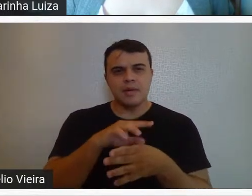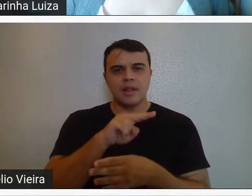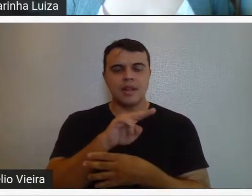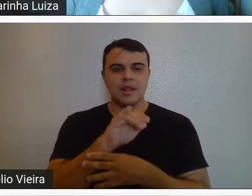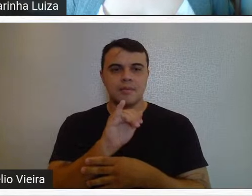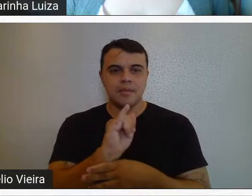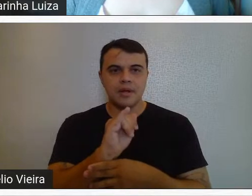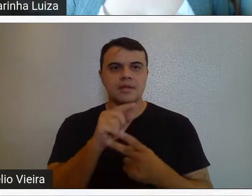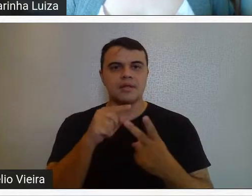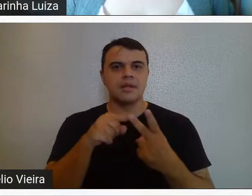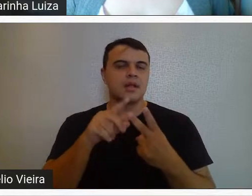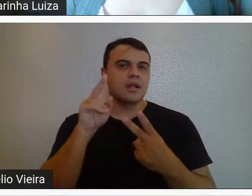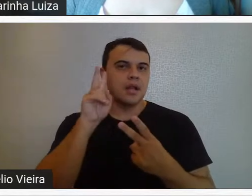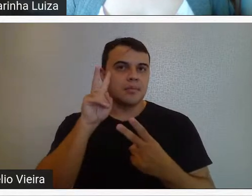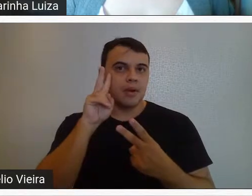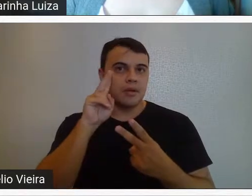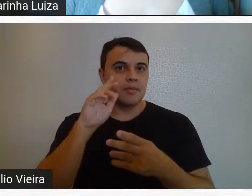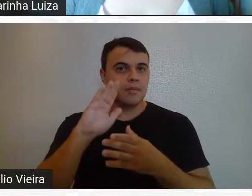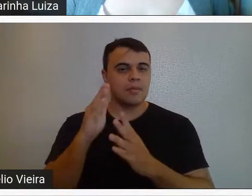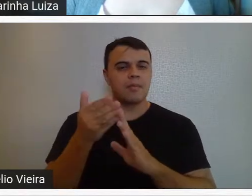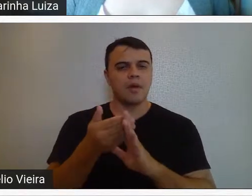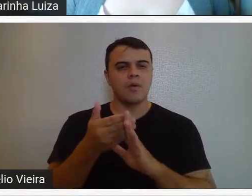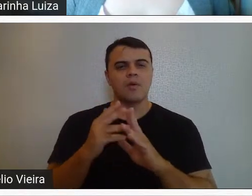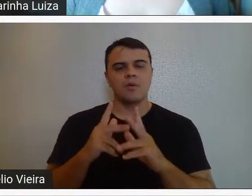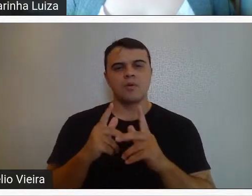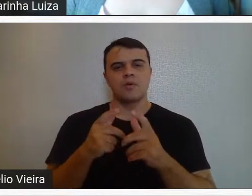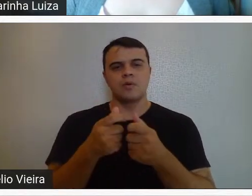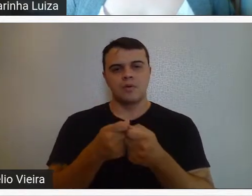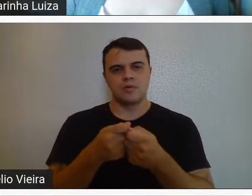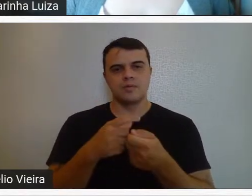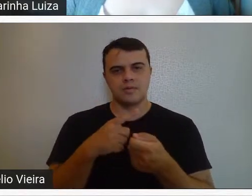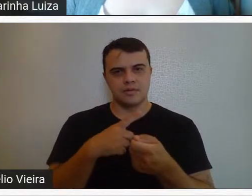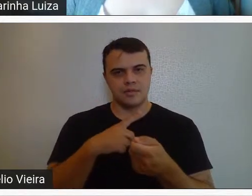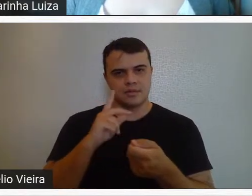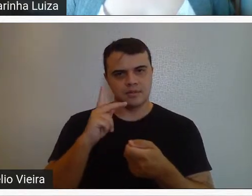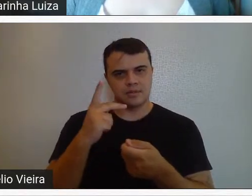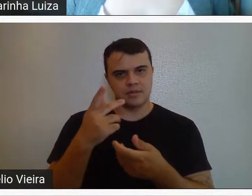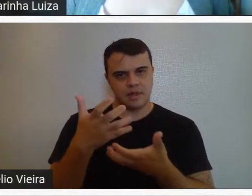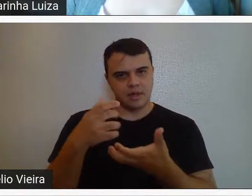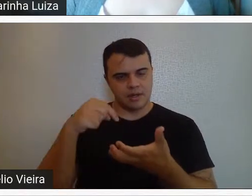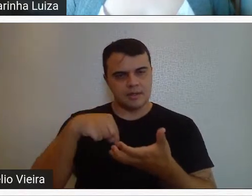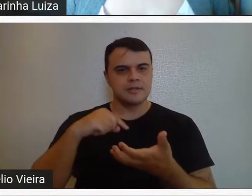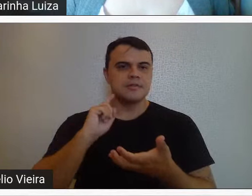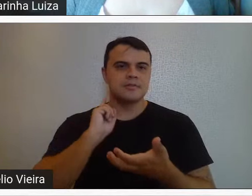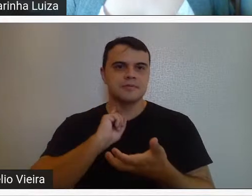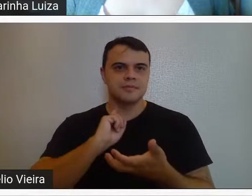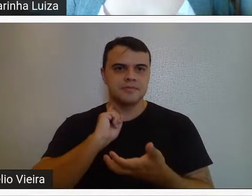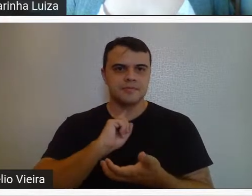resgate do barroco mineiro, tudo isso que os modernistas buscavam também aqui em Minas.